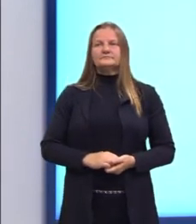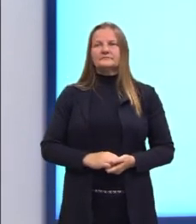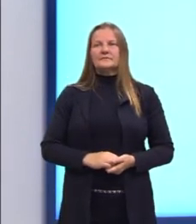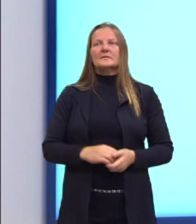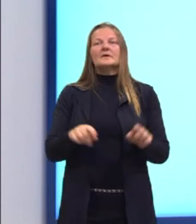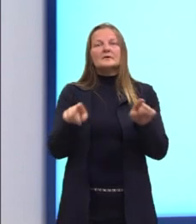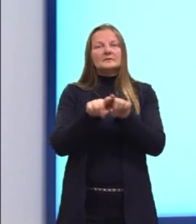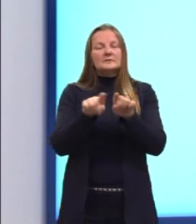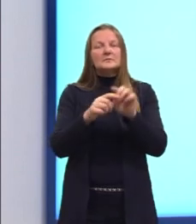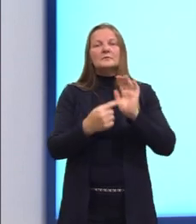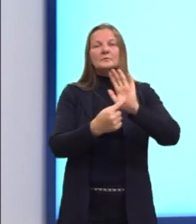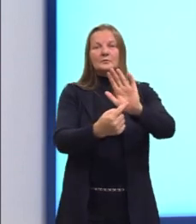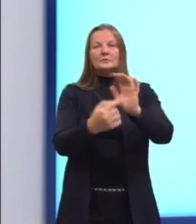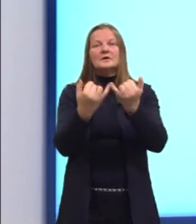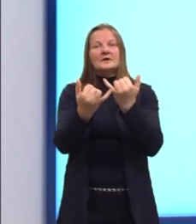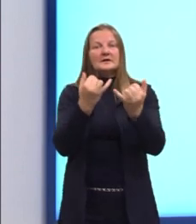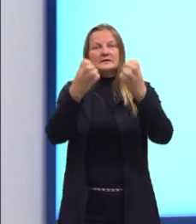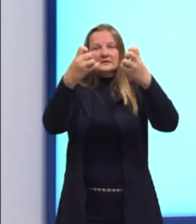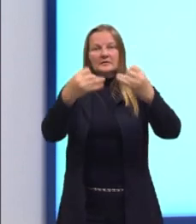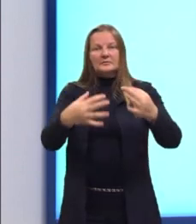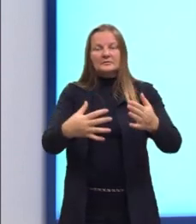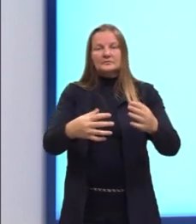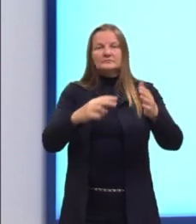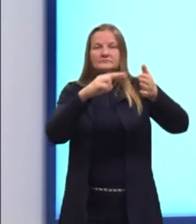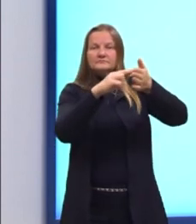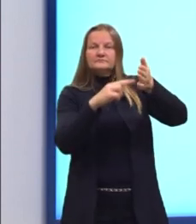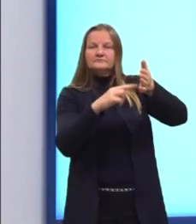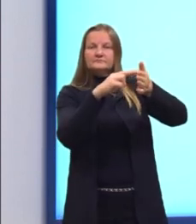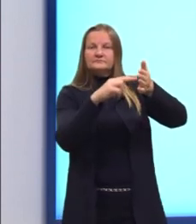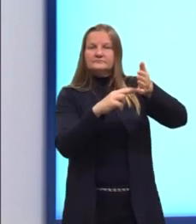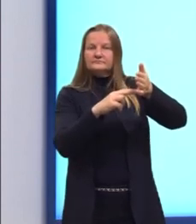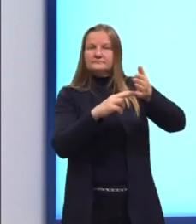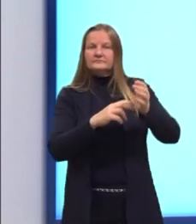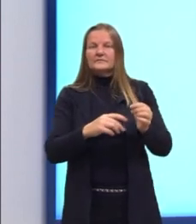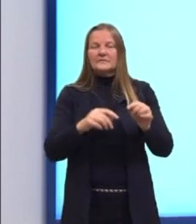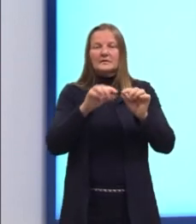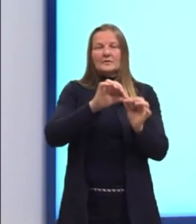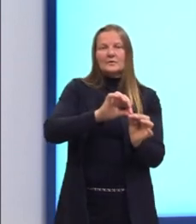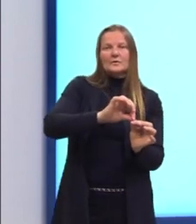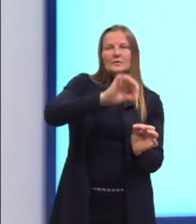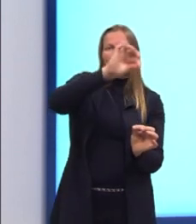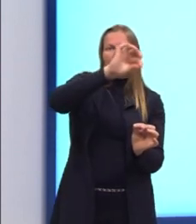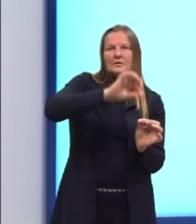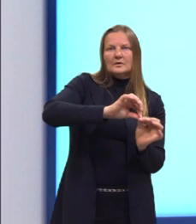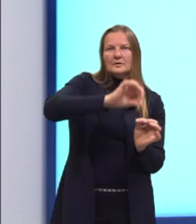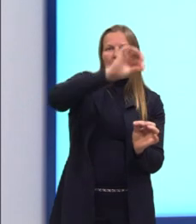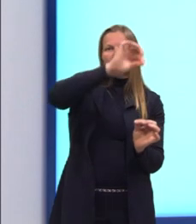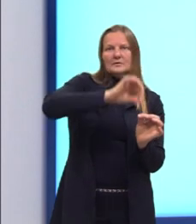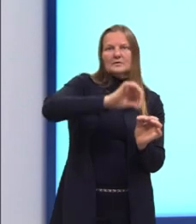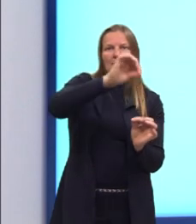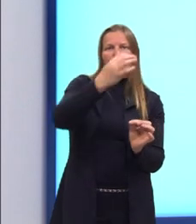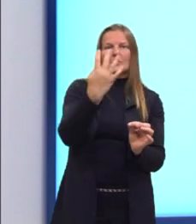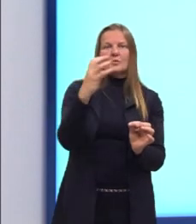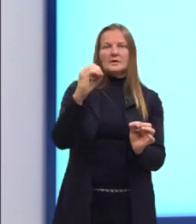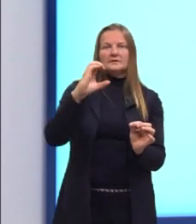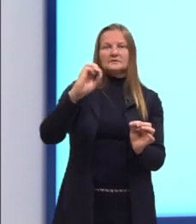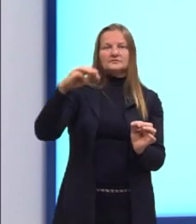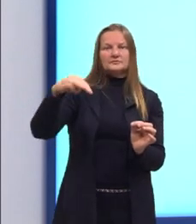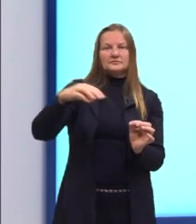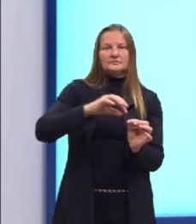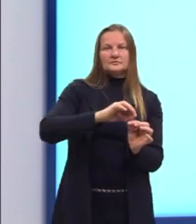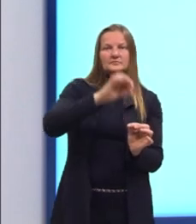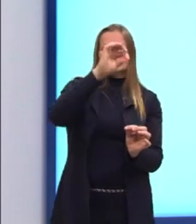trouxe para vocês esse exemplo desse prisma. Nós temos ali que a altura desse prisma é de 40 centímetros